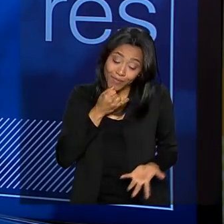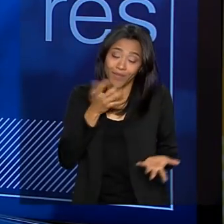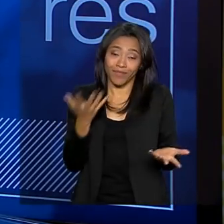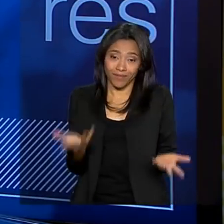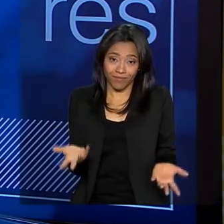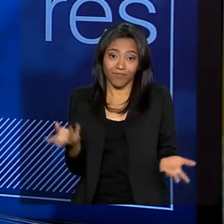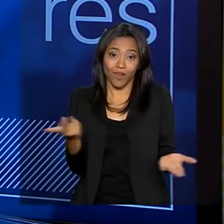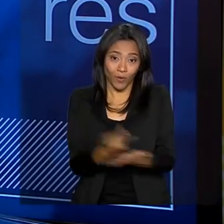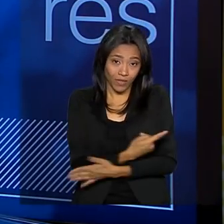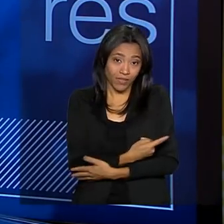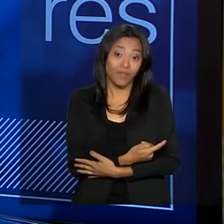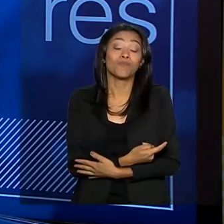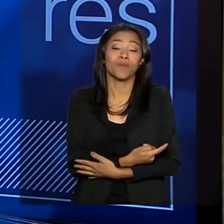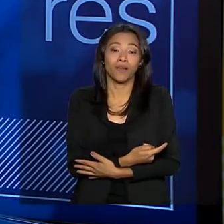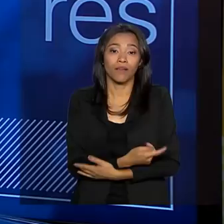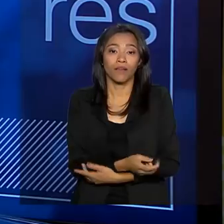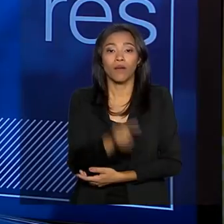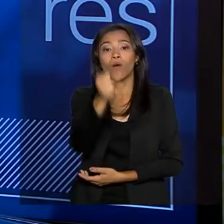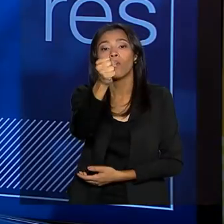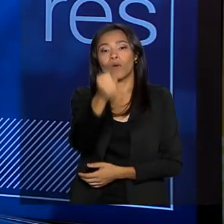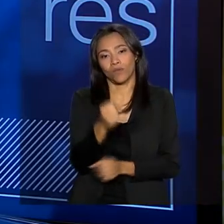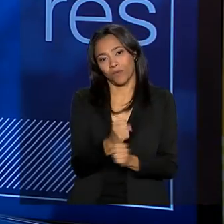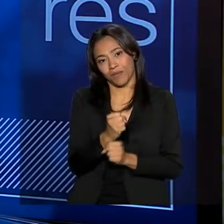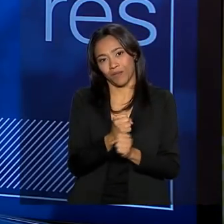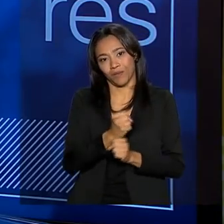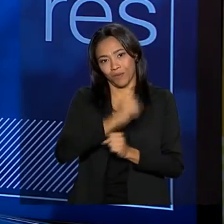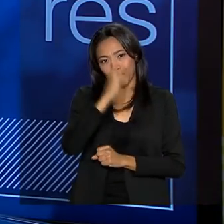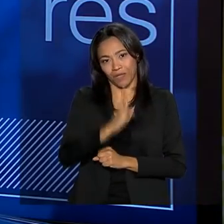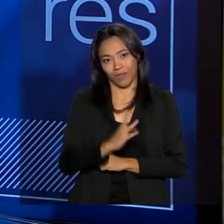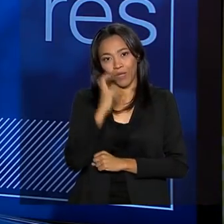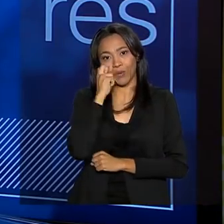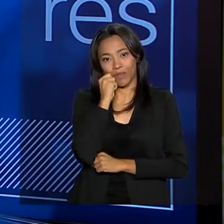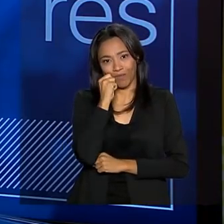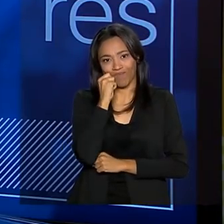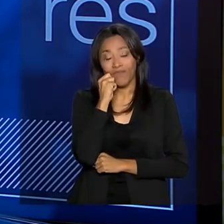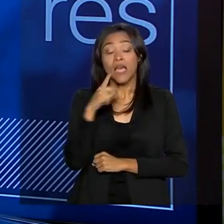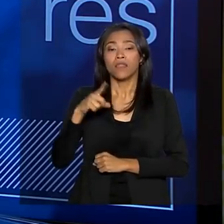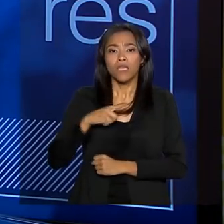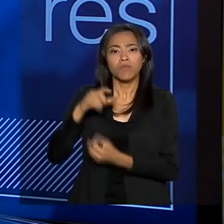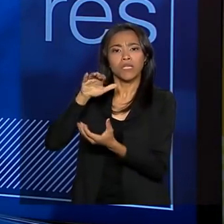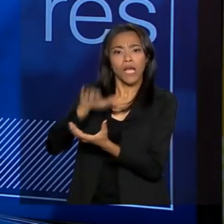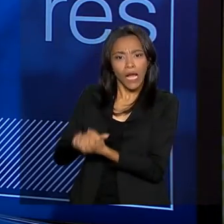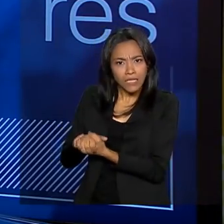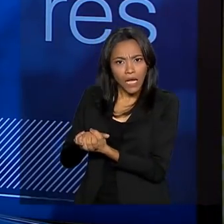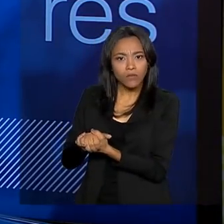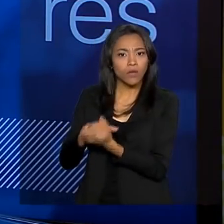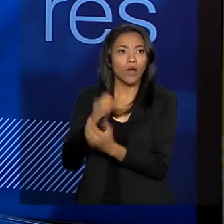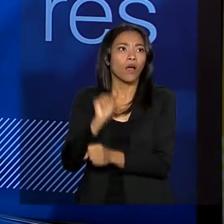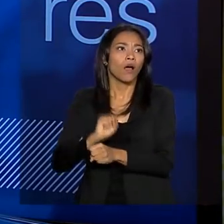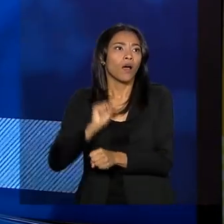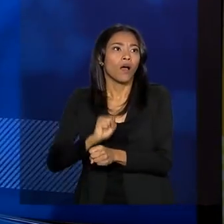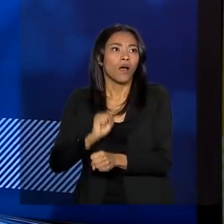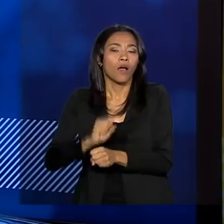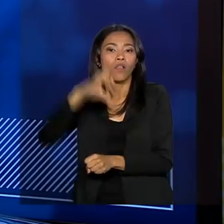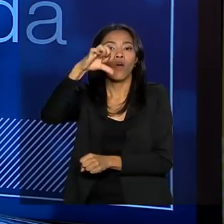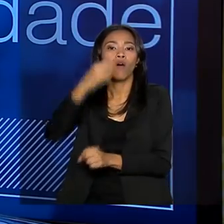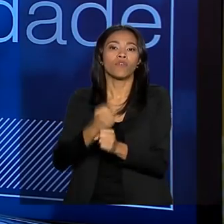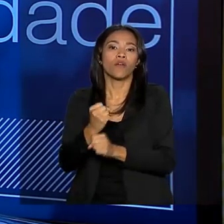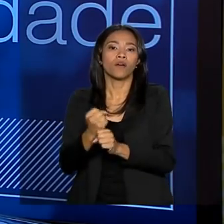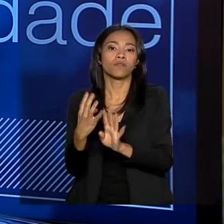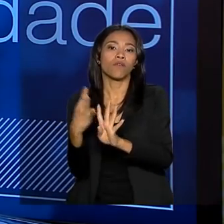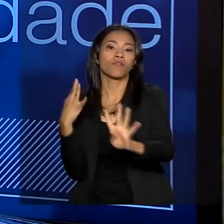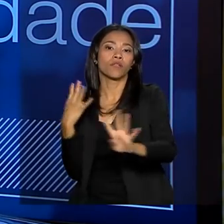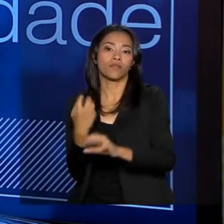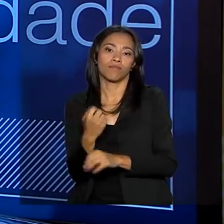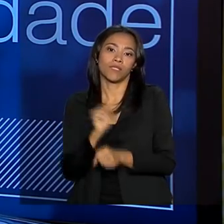encontrou processo de adoção de oito anos no Brasil. Nós temos casais que estão na fila há nove anos esperando uma